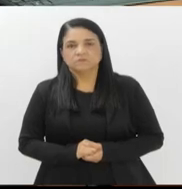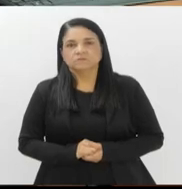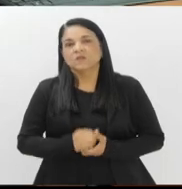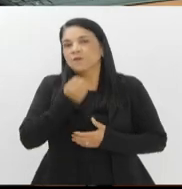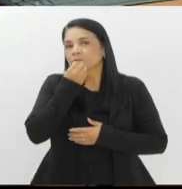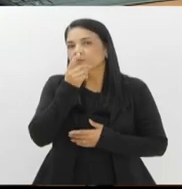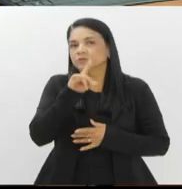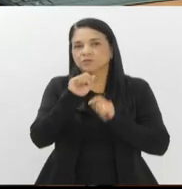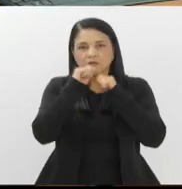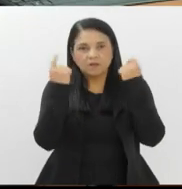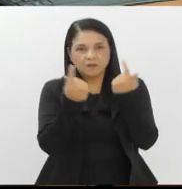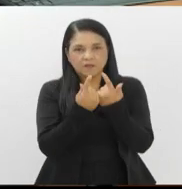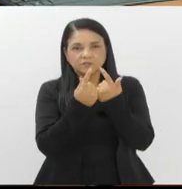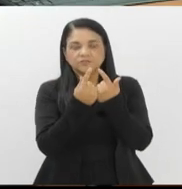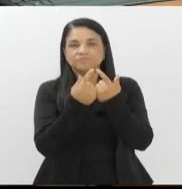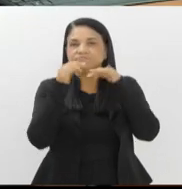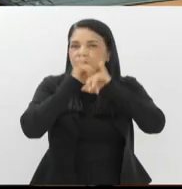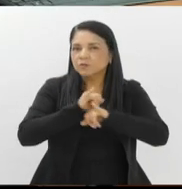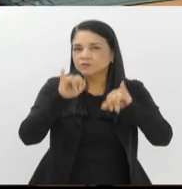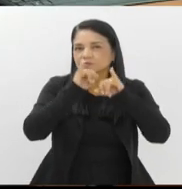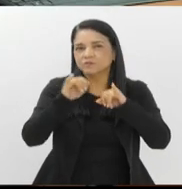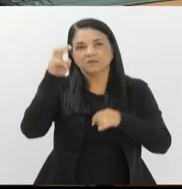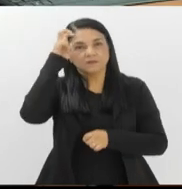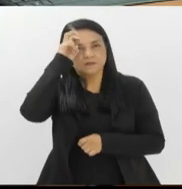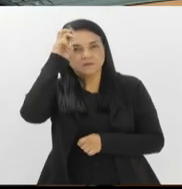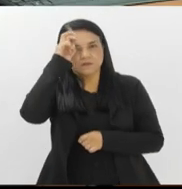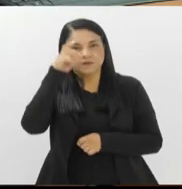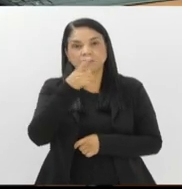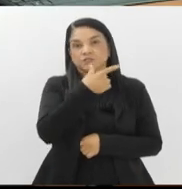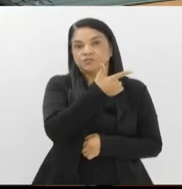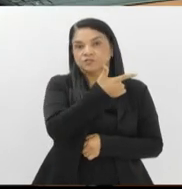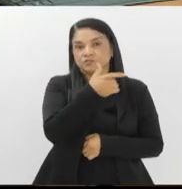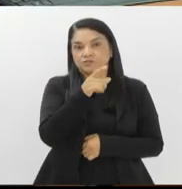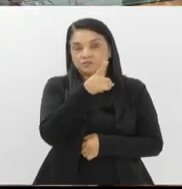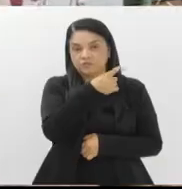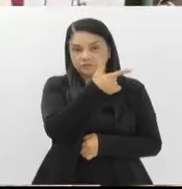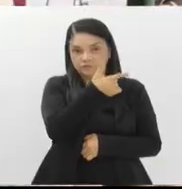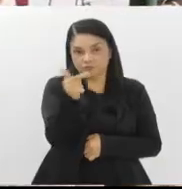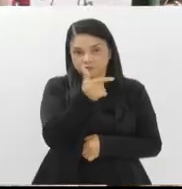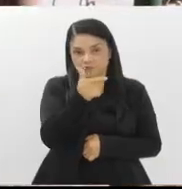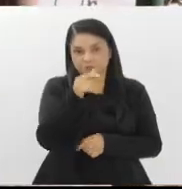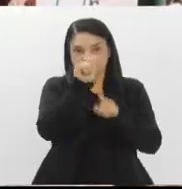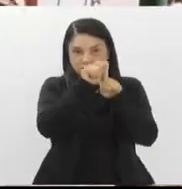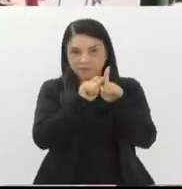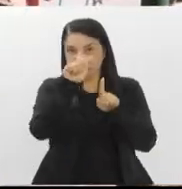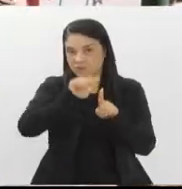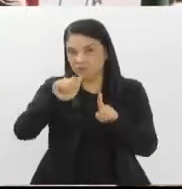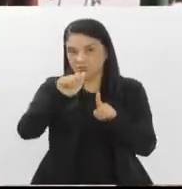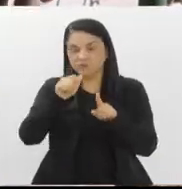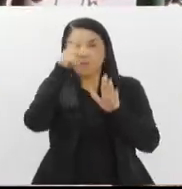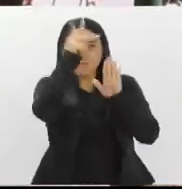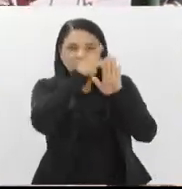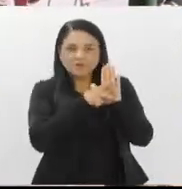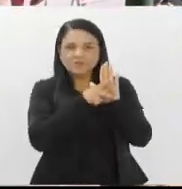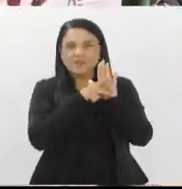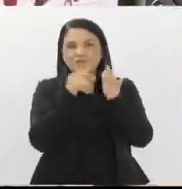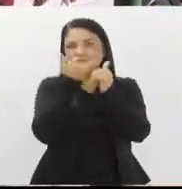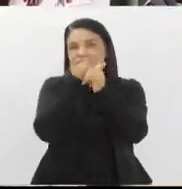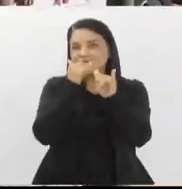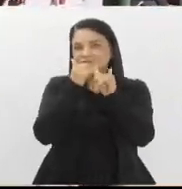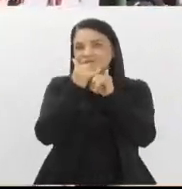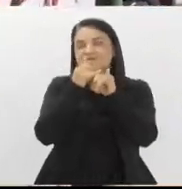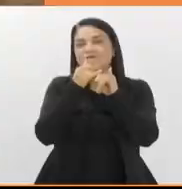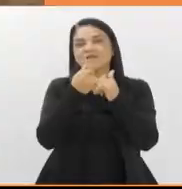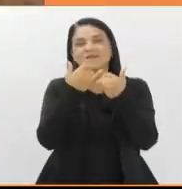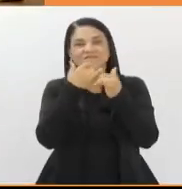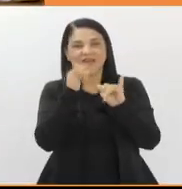O Bom Dia Alerja traz os seguintes destaques nesta quinta-feira, 22 de agosto. Projeto Fanfarra Comboio leva